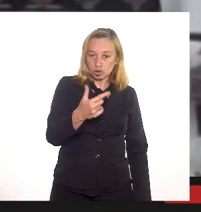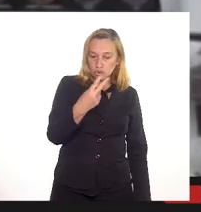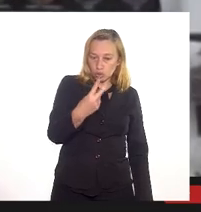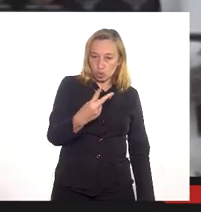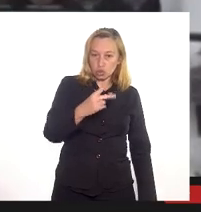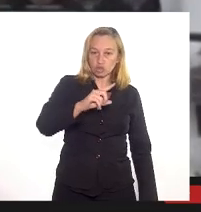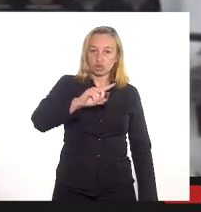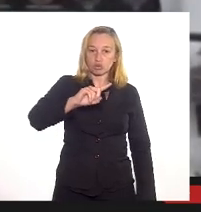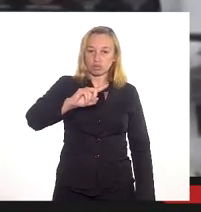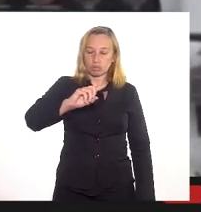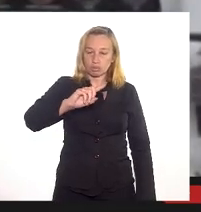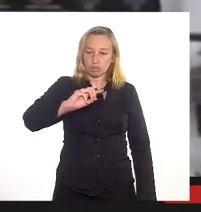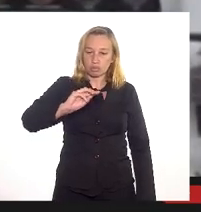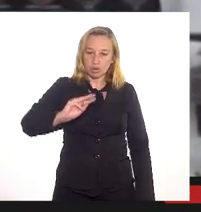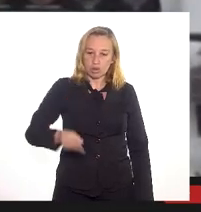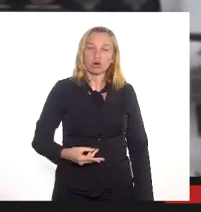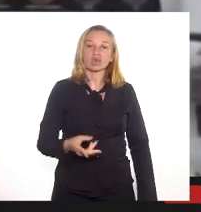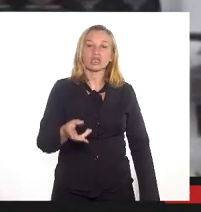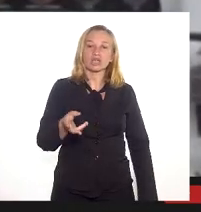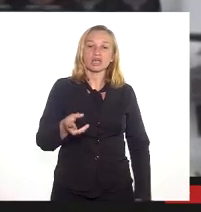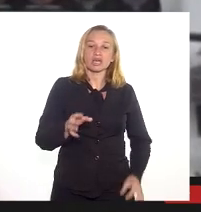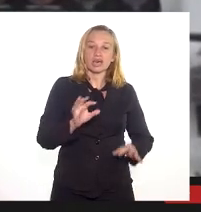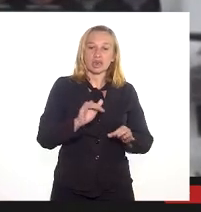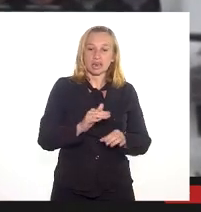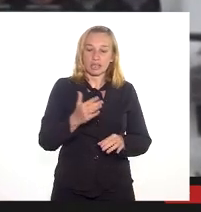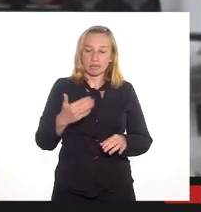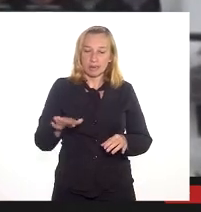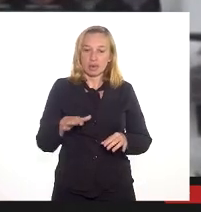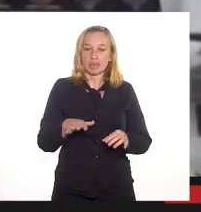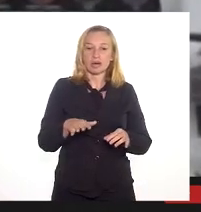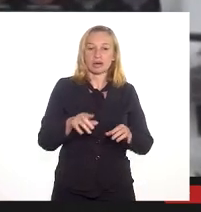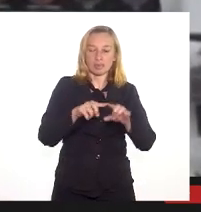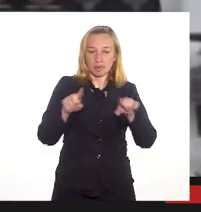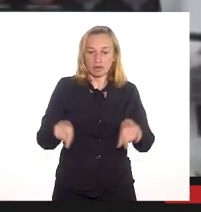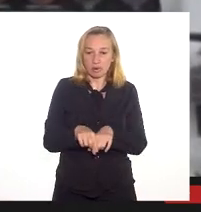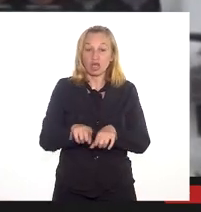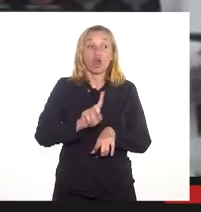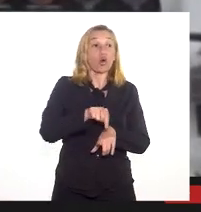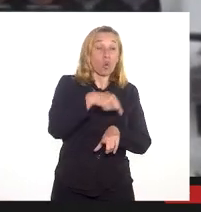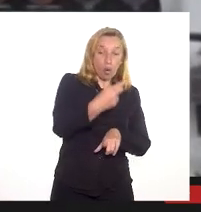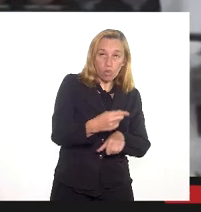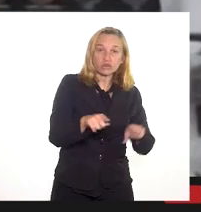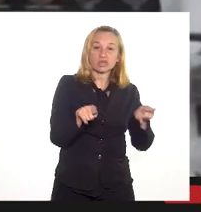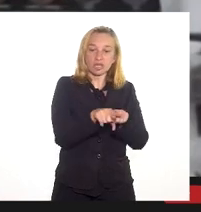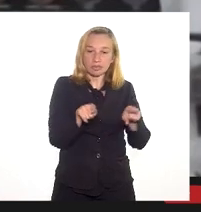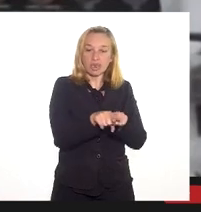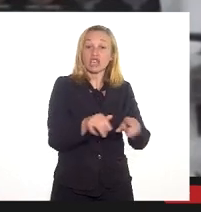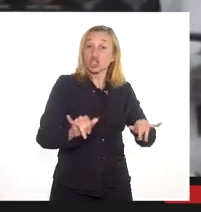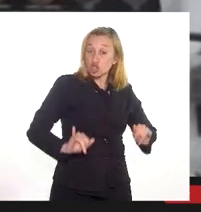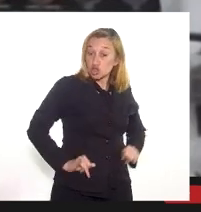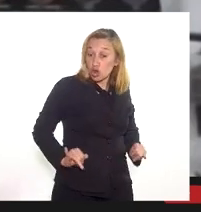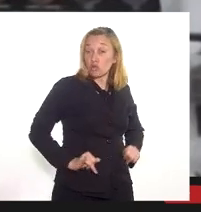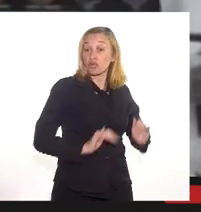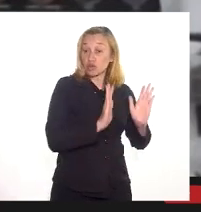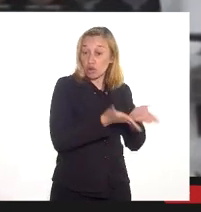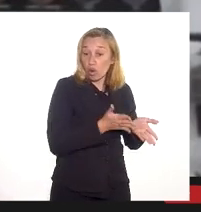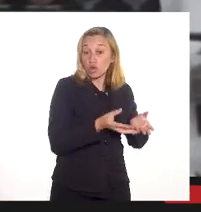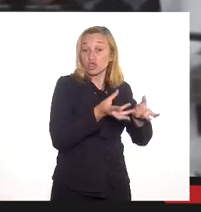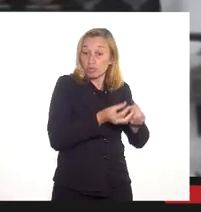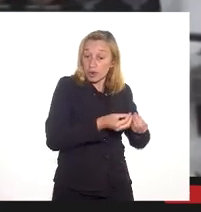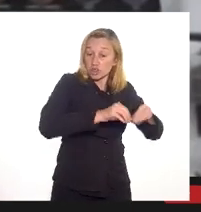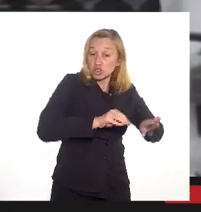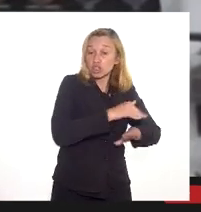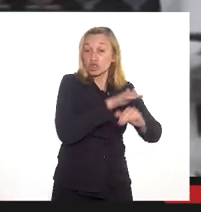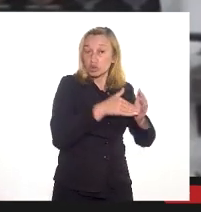é uma outra área do tamanho do Campo do Bomba, que também sofreu uma ocupação desordenada e que também hoje prejudica